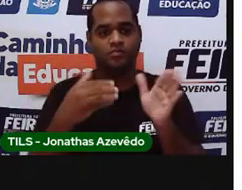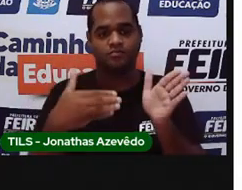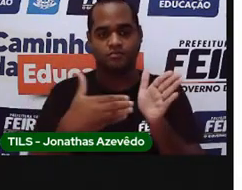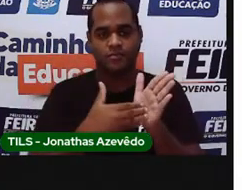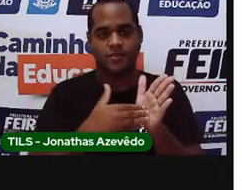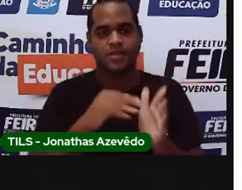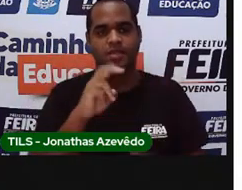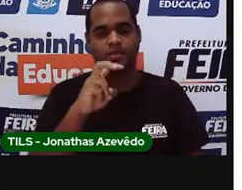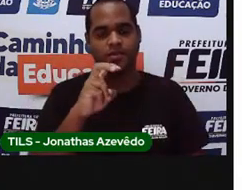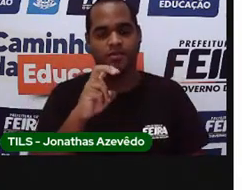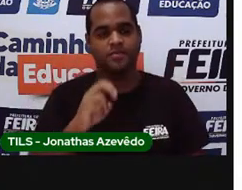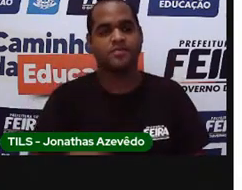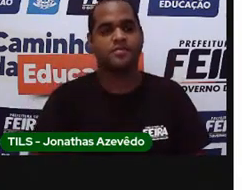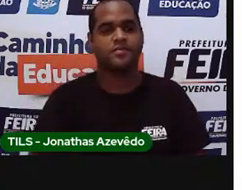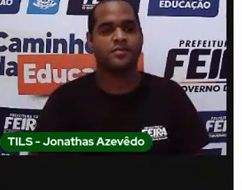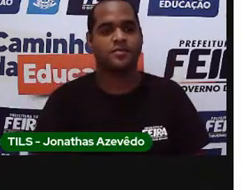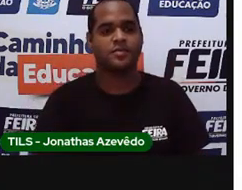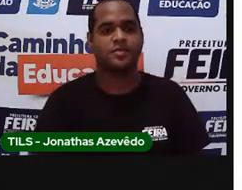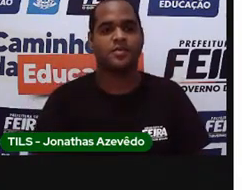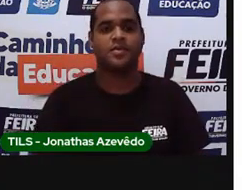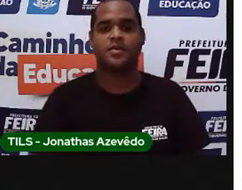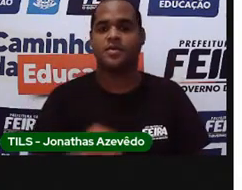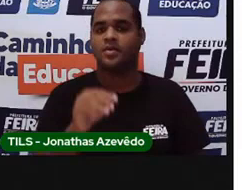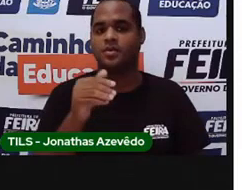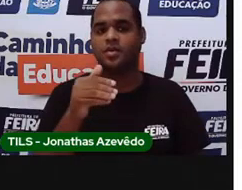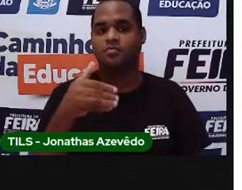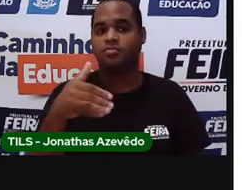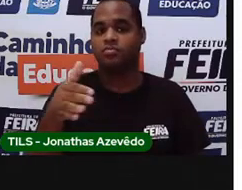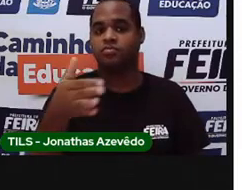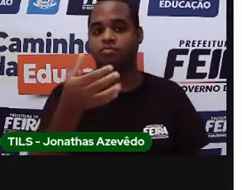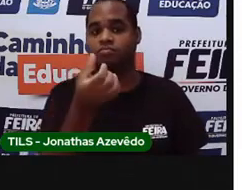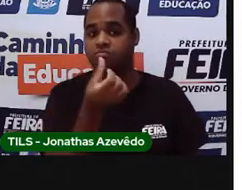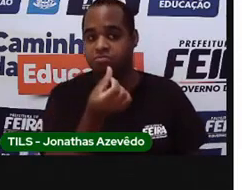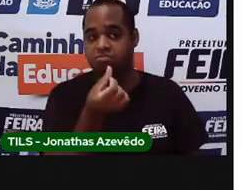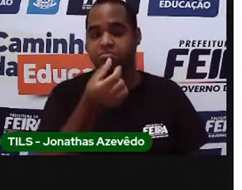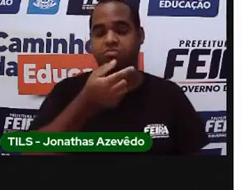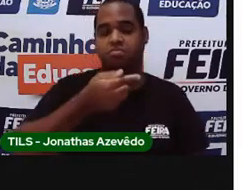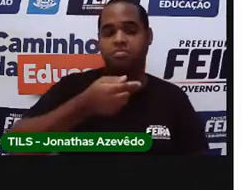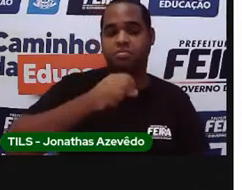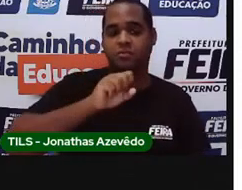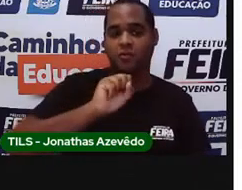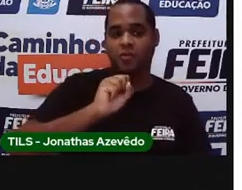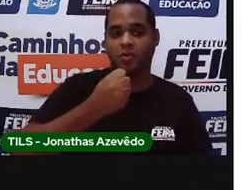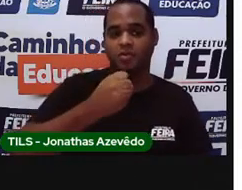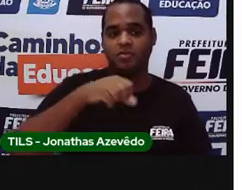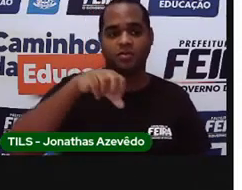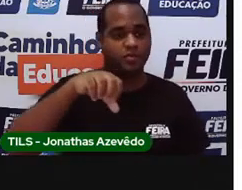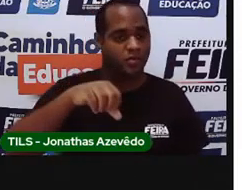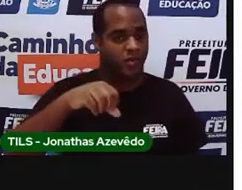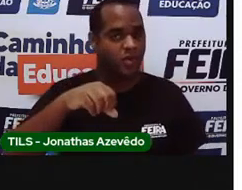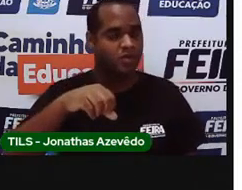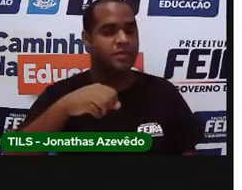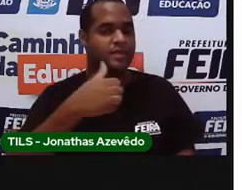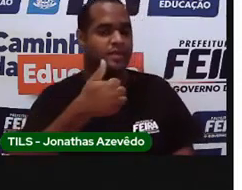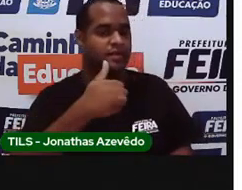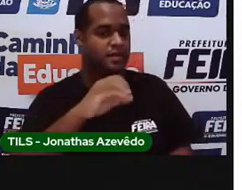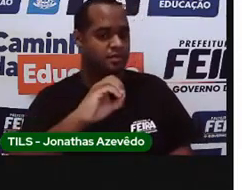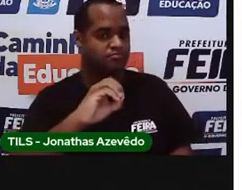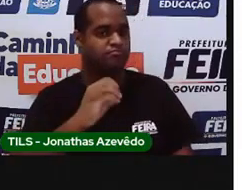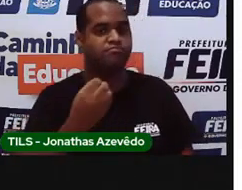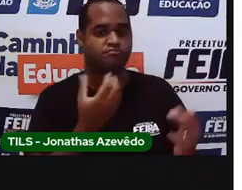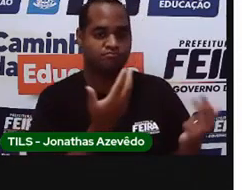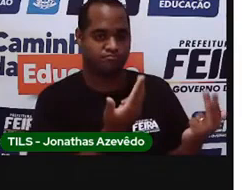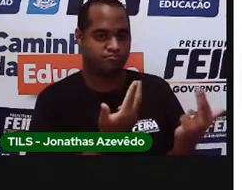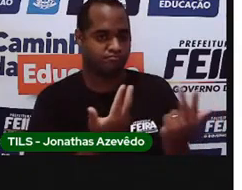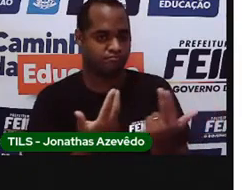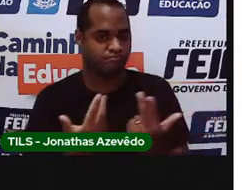terminar com o número E assim com o número 6, 7, 8, 9 e